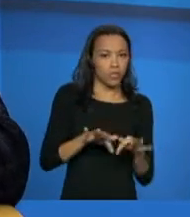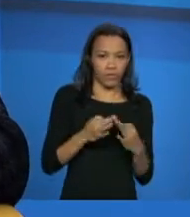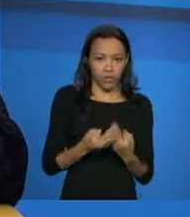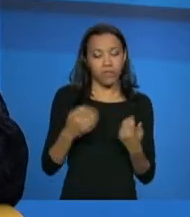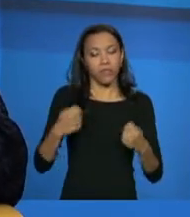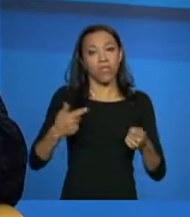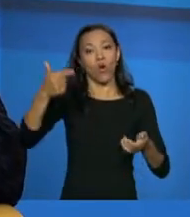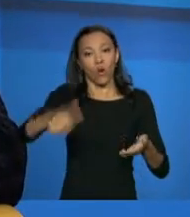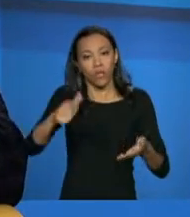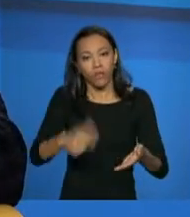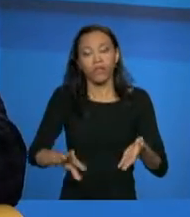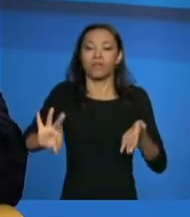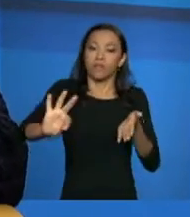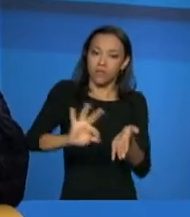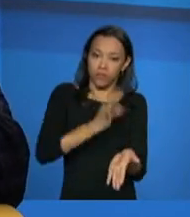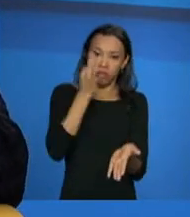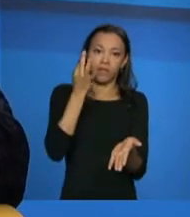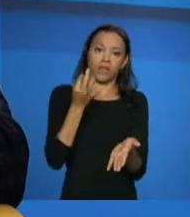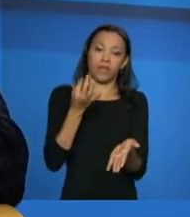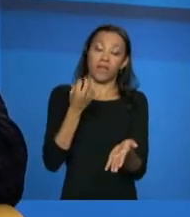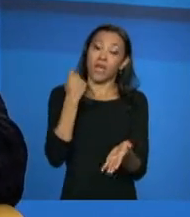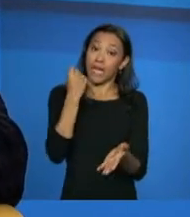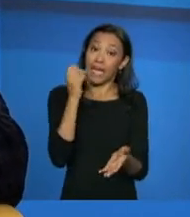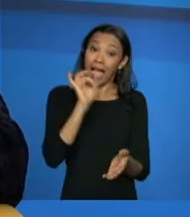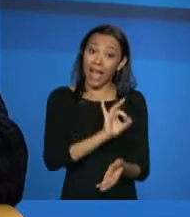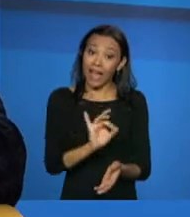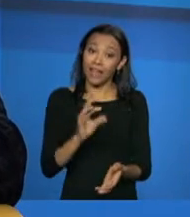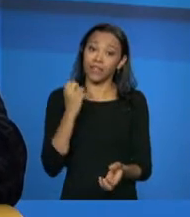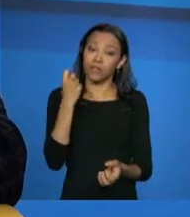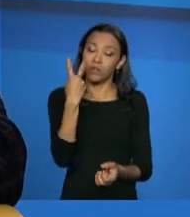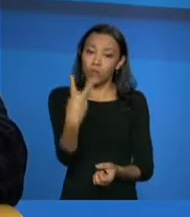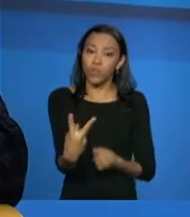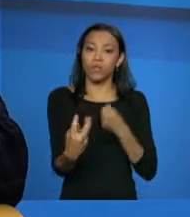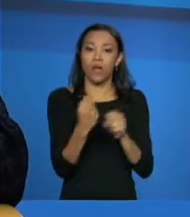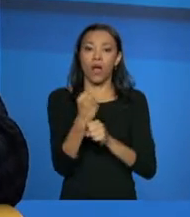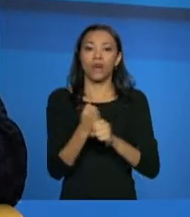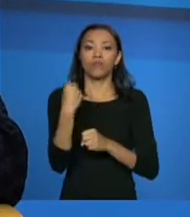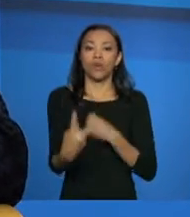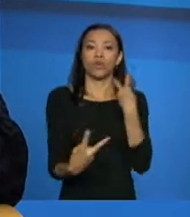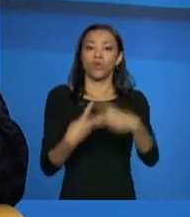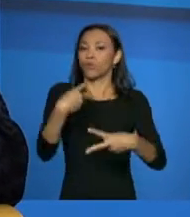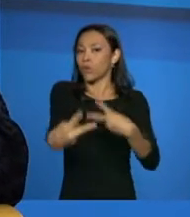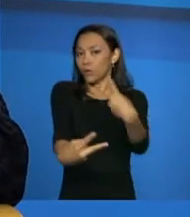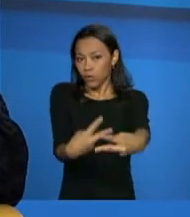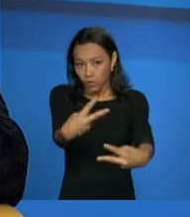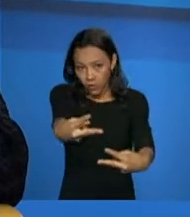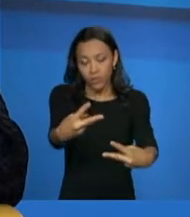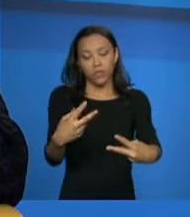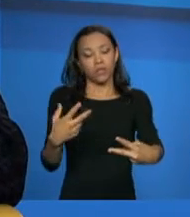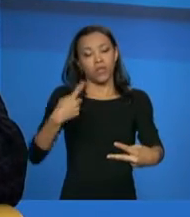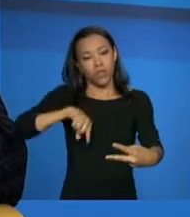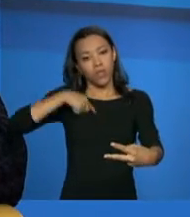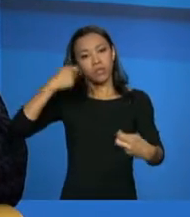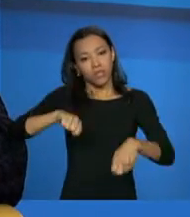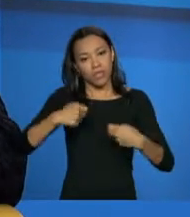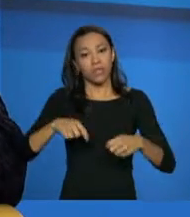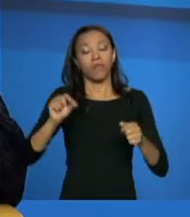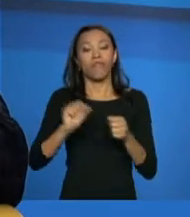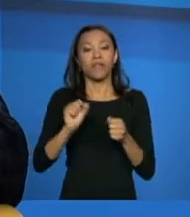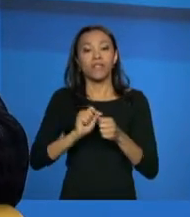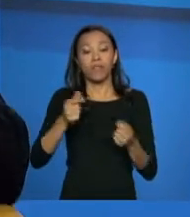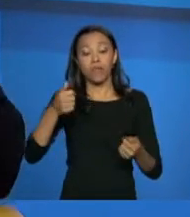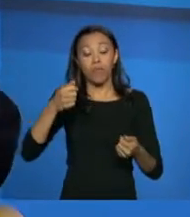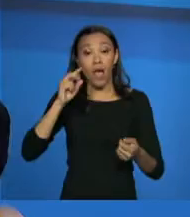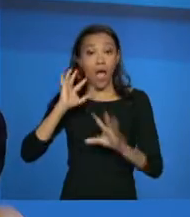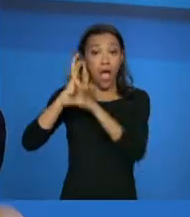Porque, da mesma forma, a cada dois anos é feita uma checagem, né, que a gente chama de revisão cadastral, que é,